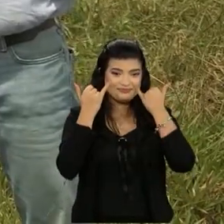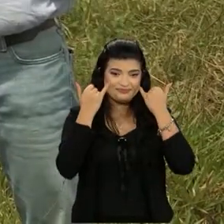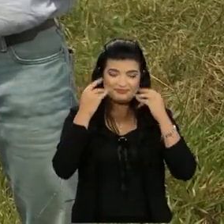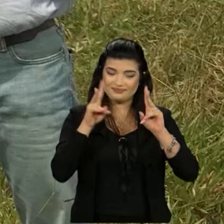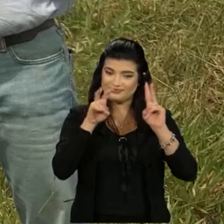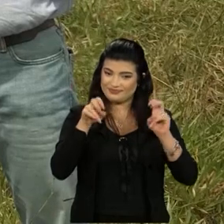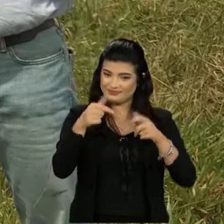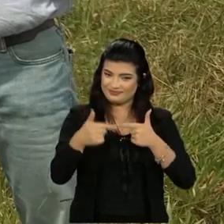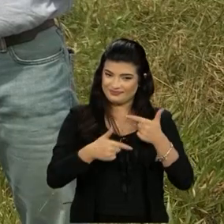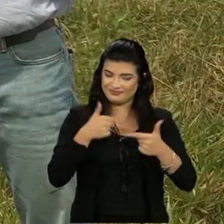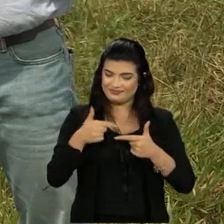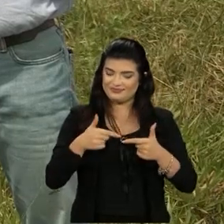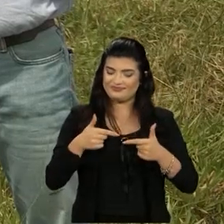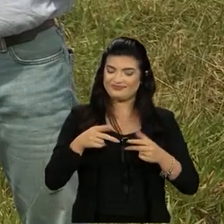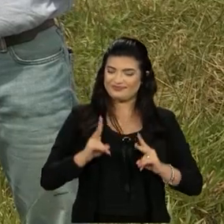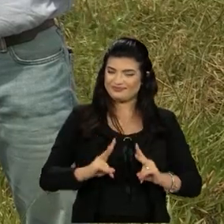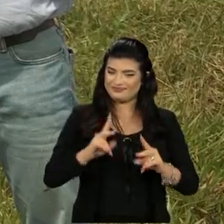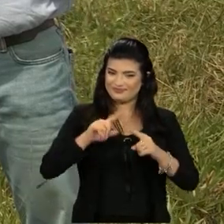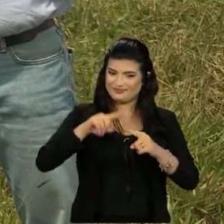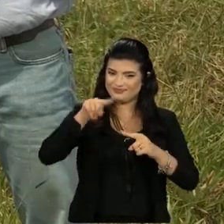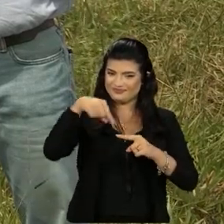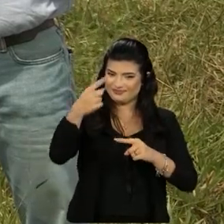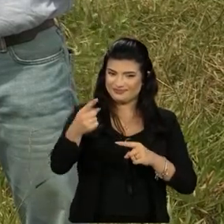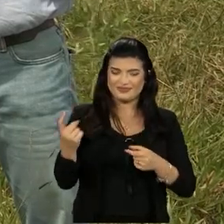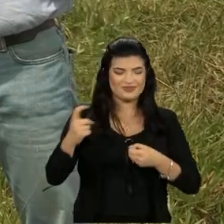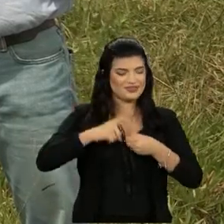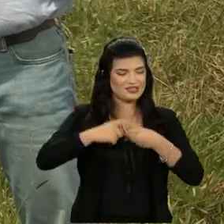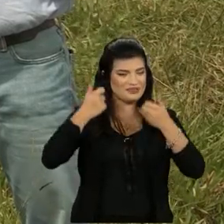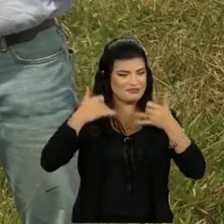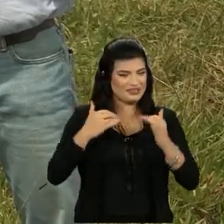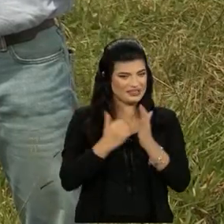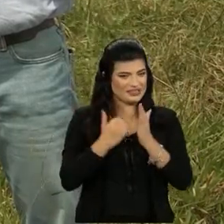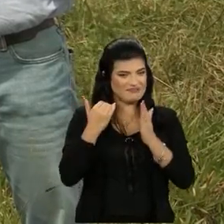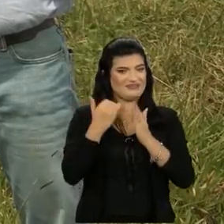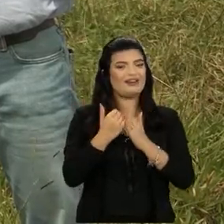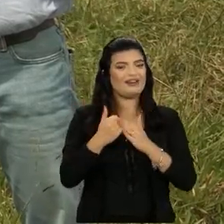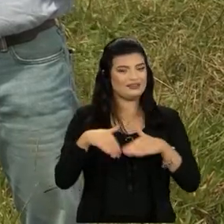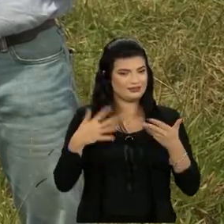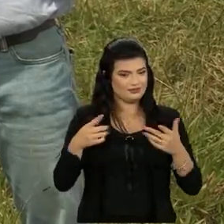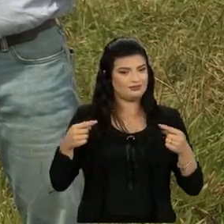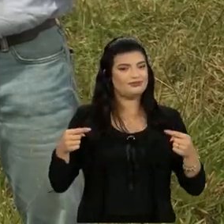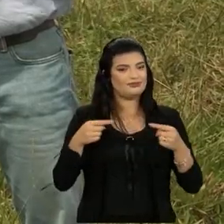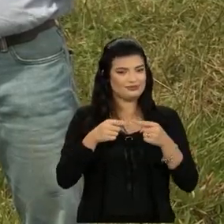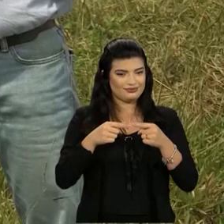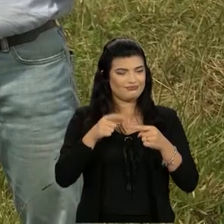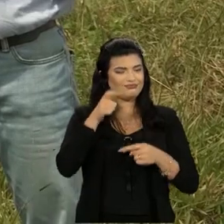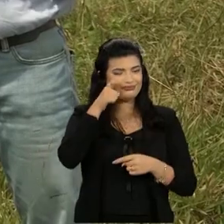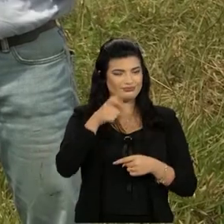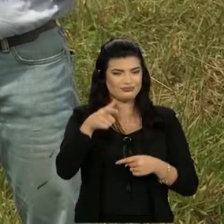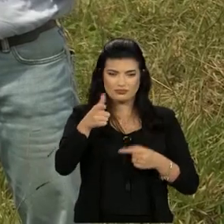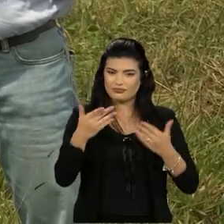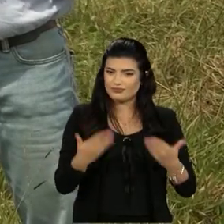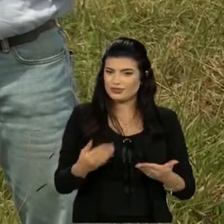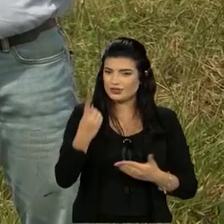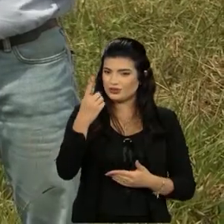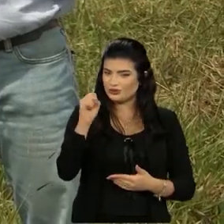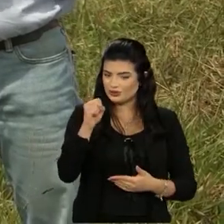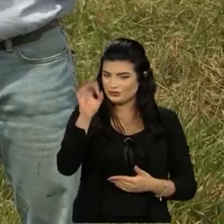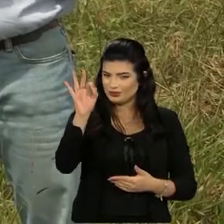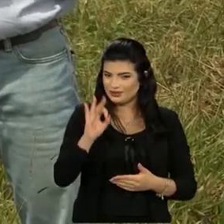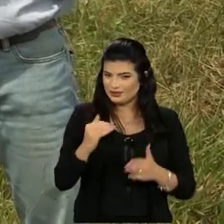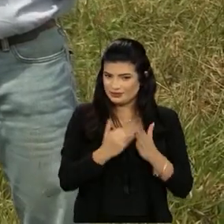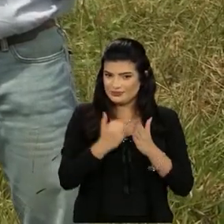trabalho aqui e a gente conta para vocês mais para frente. Mas ó, já tem relações interessantes, né? Pesa 18% a mais,